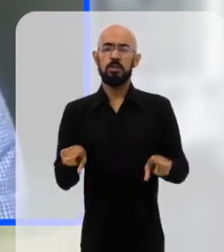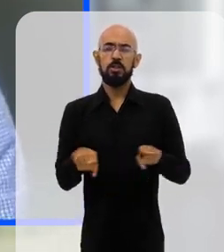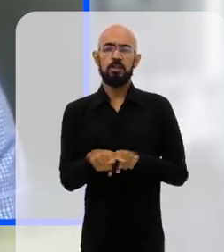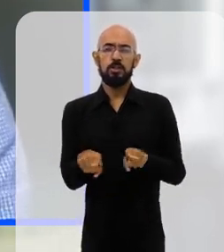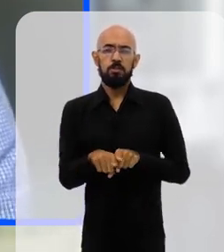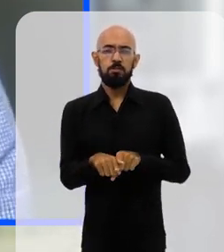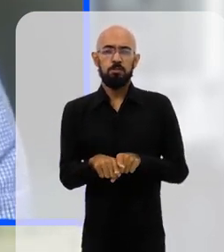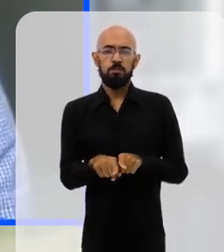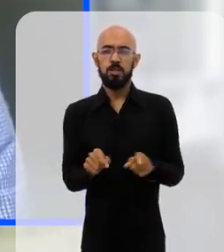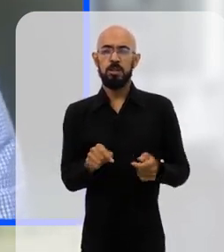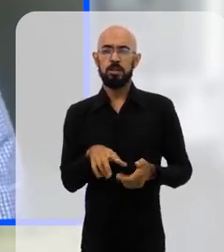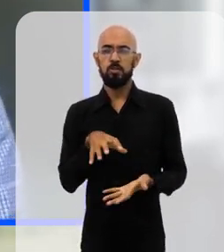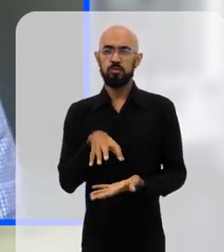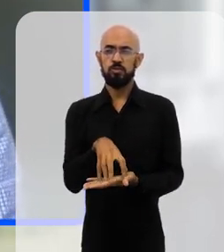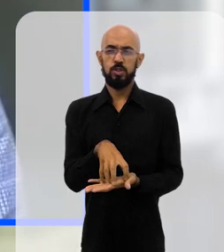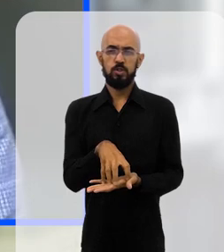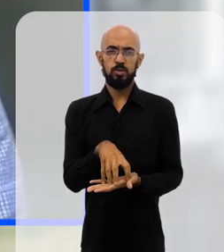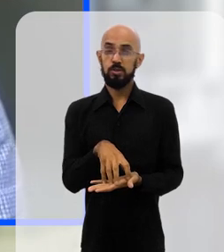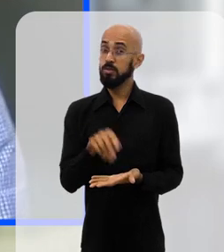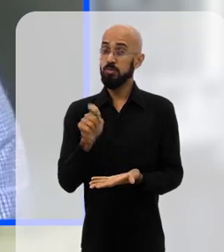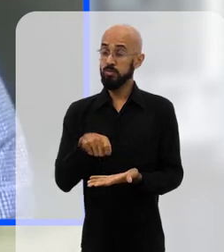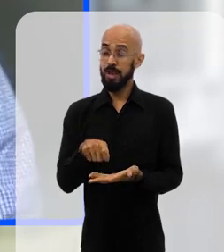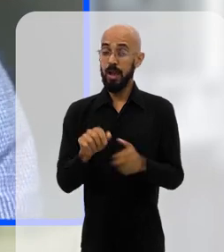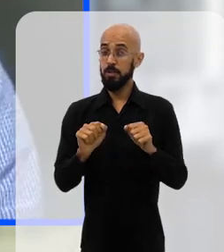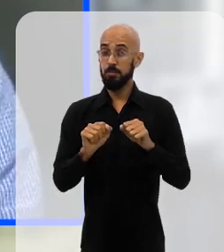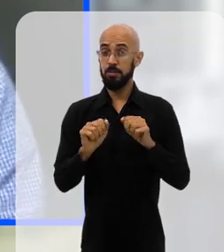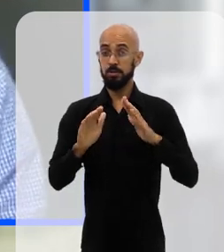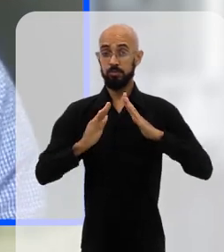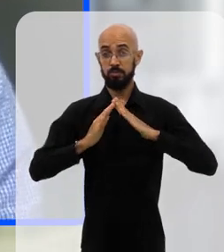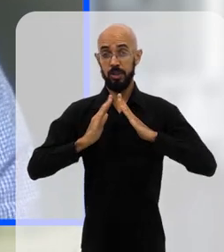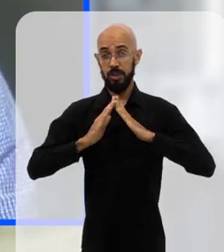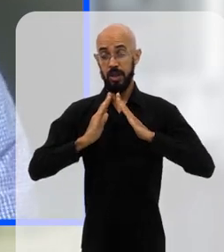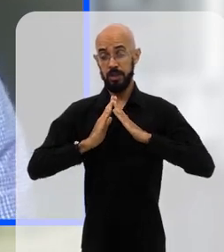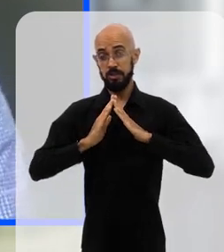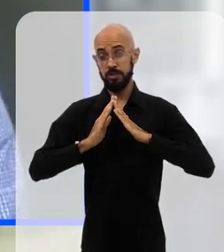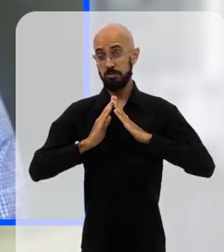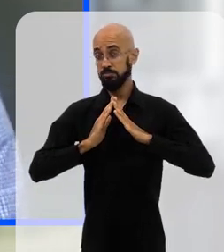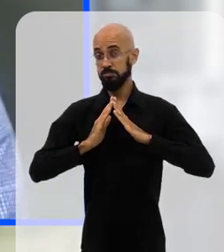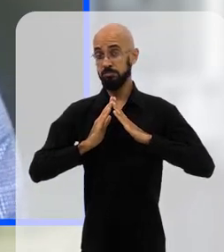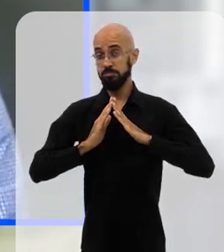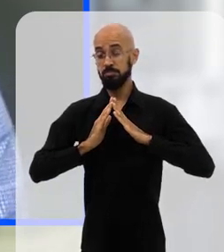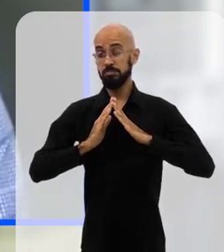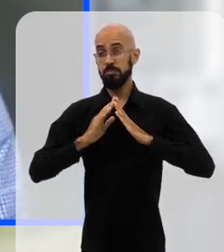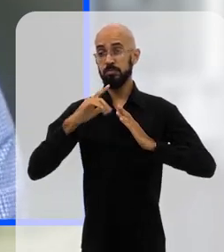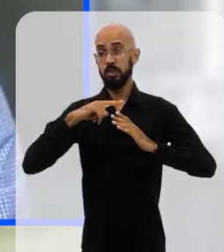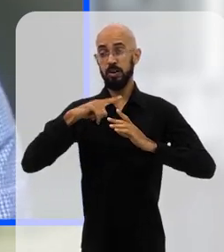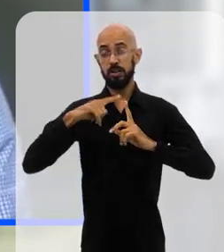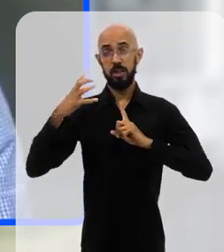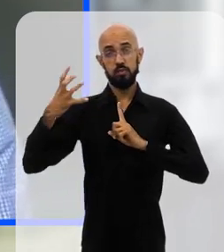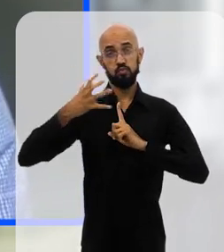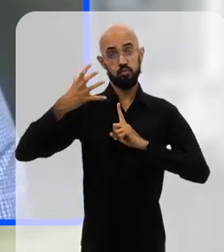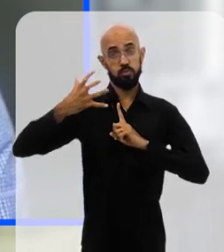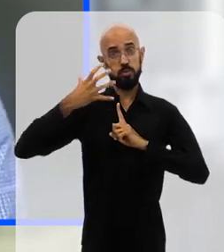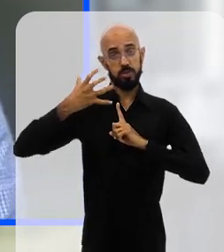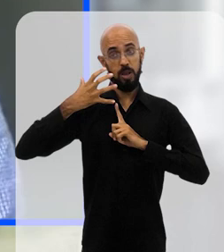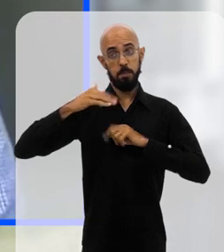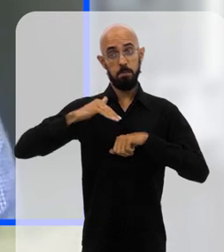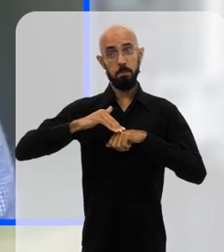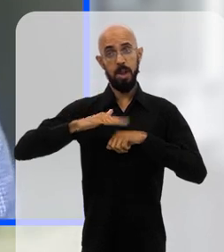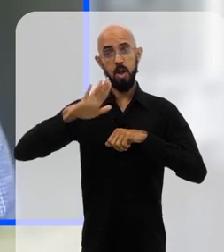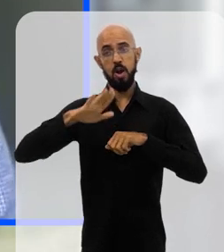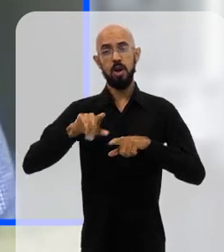trabalho nos quais não é possível trabalhar de casa, então as pessoas estão mais expostas ao vírus